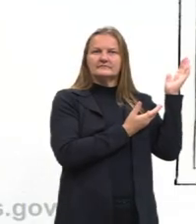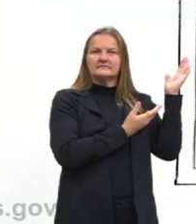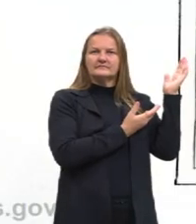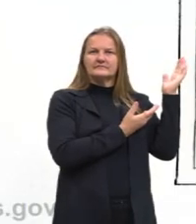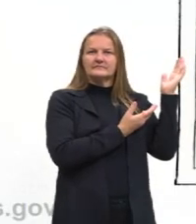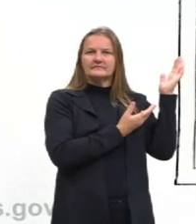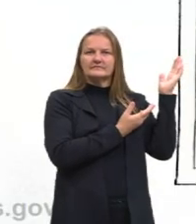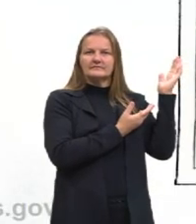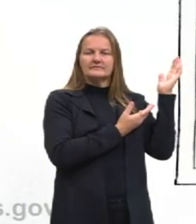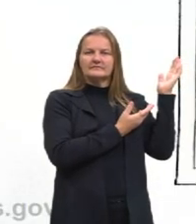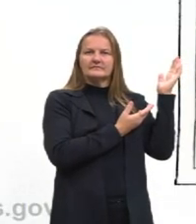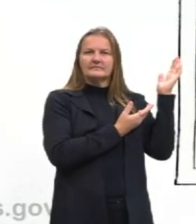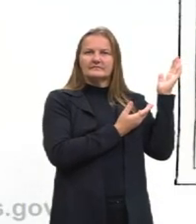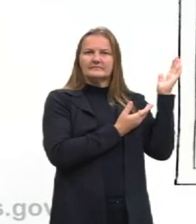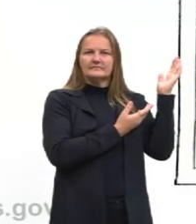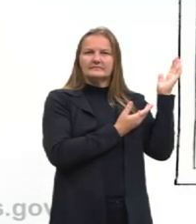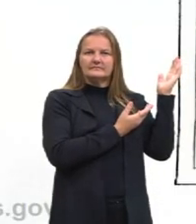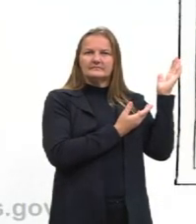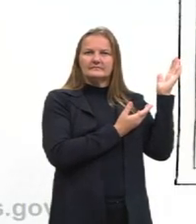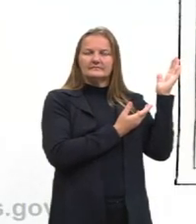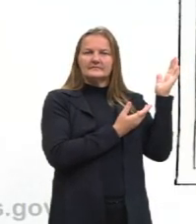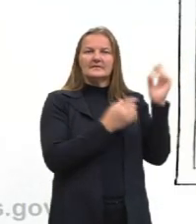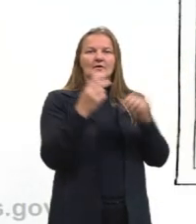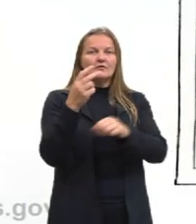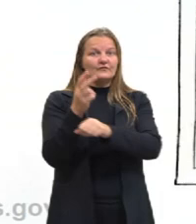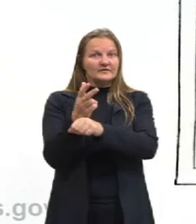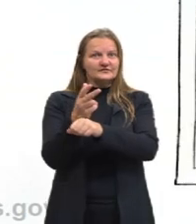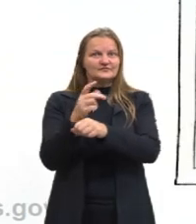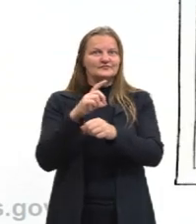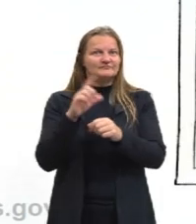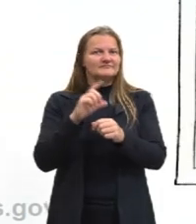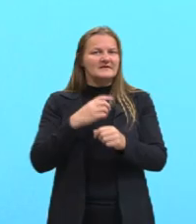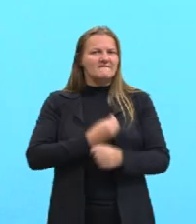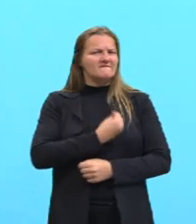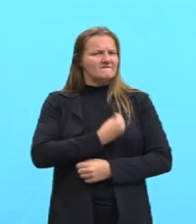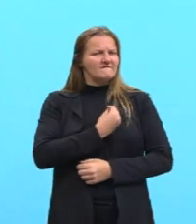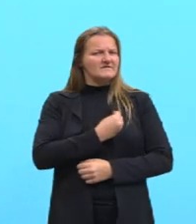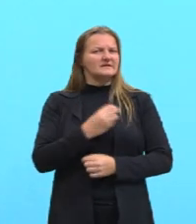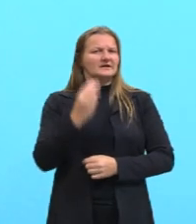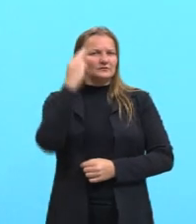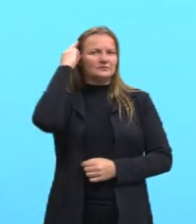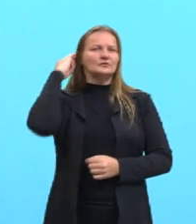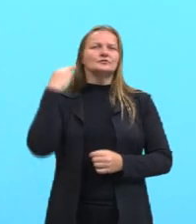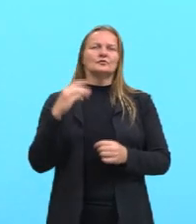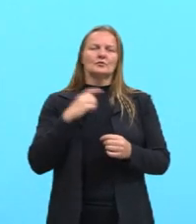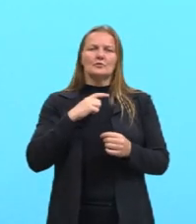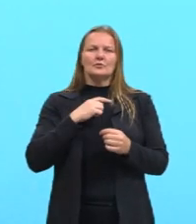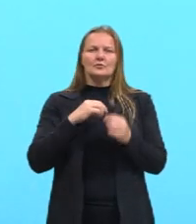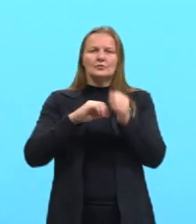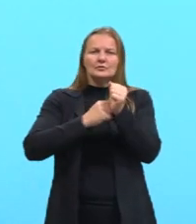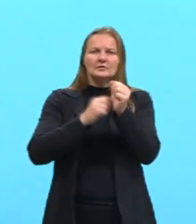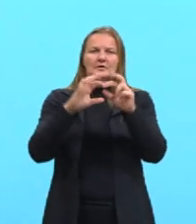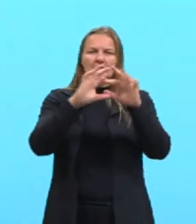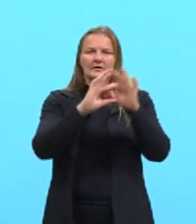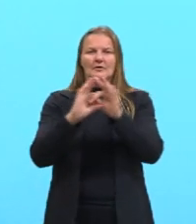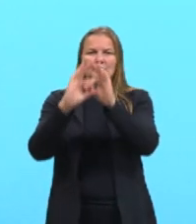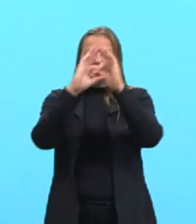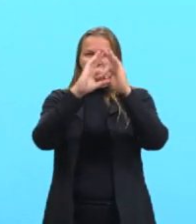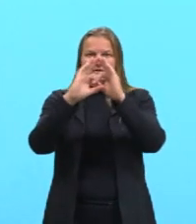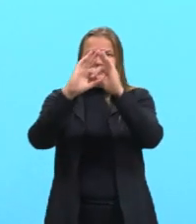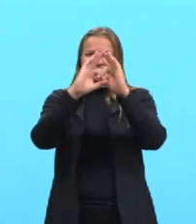melhor essa parte, né? Da vida do Newton, que ele trabalhava com ocultismo e alquimia,